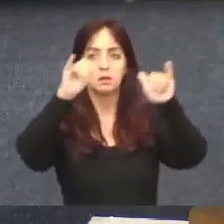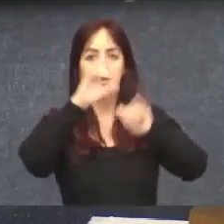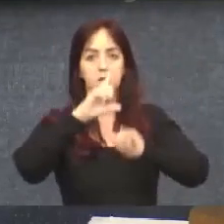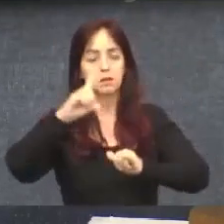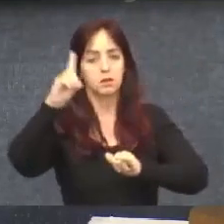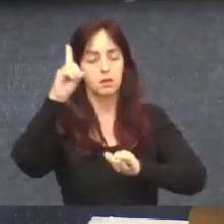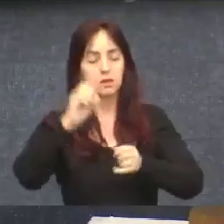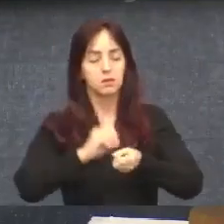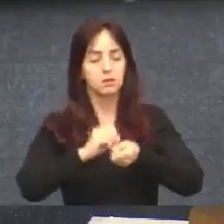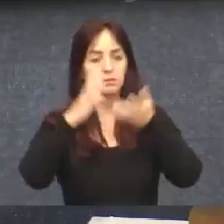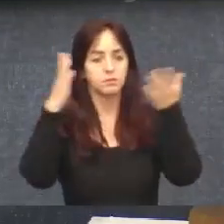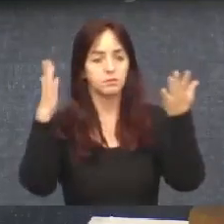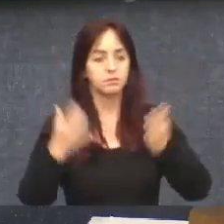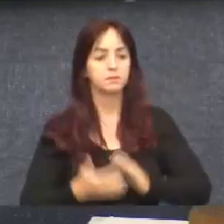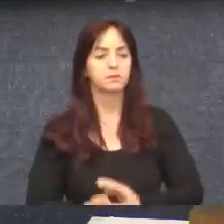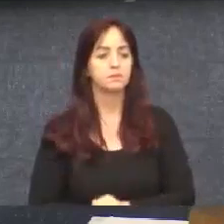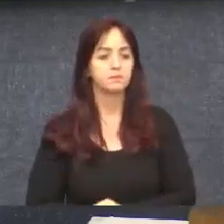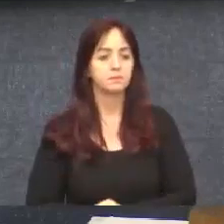mãos.